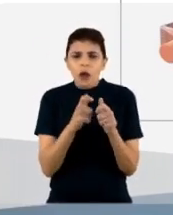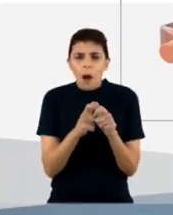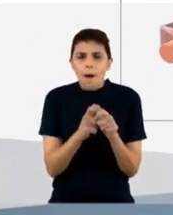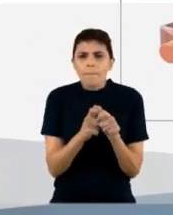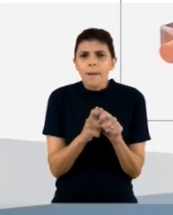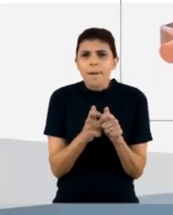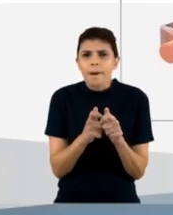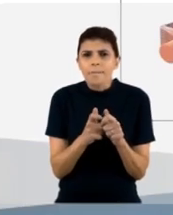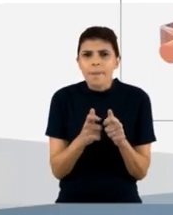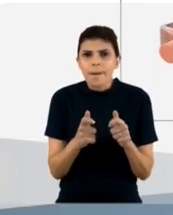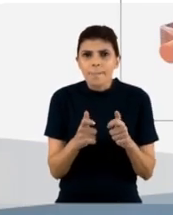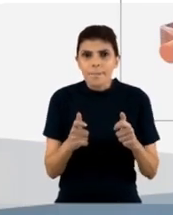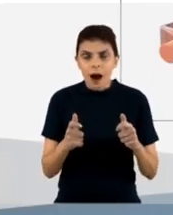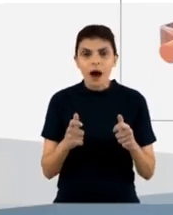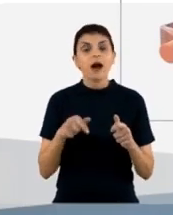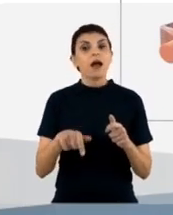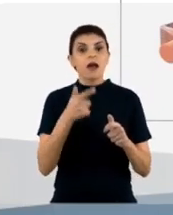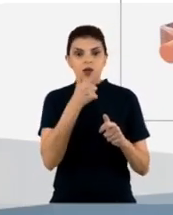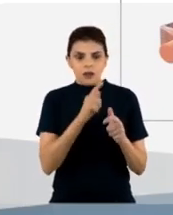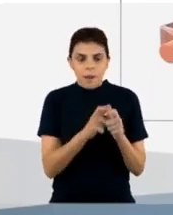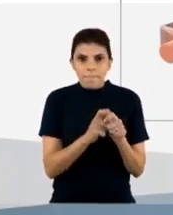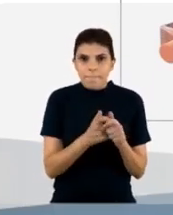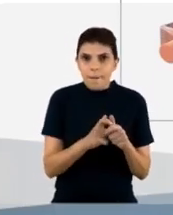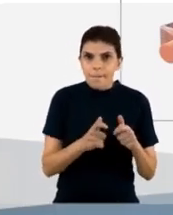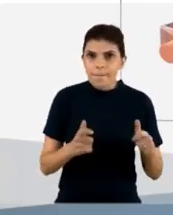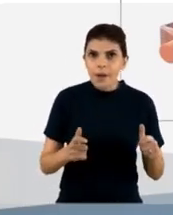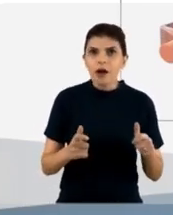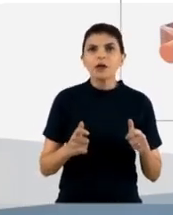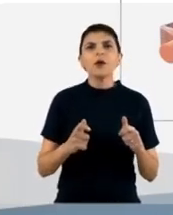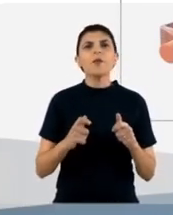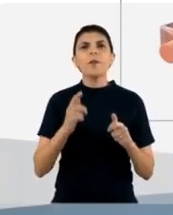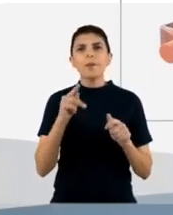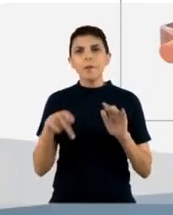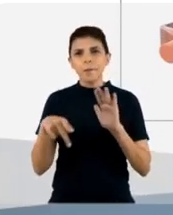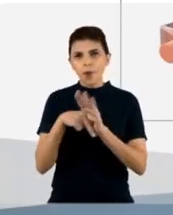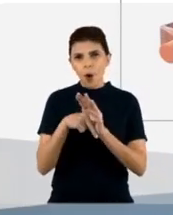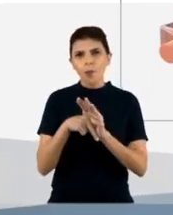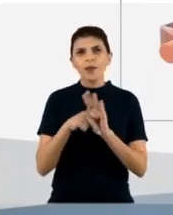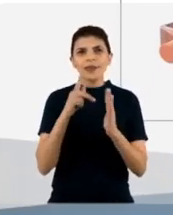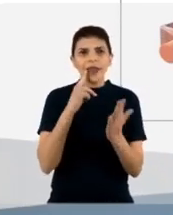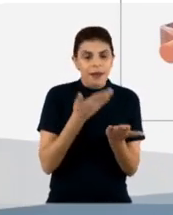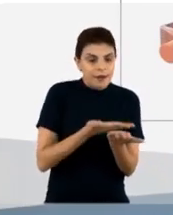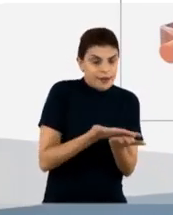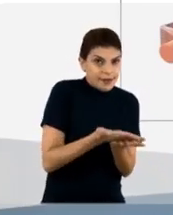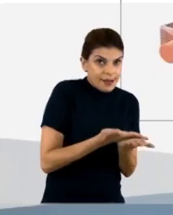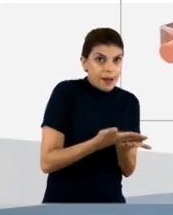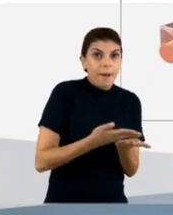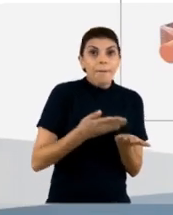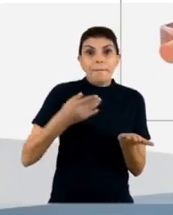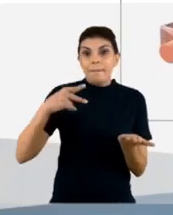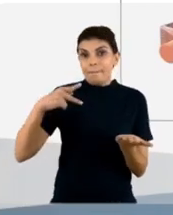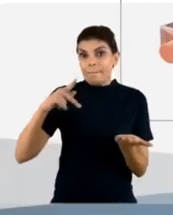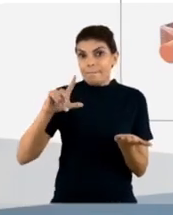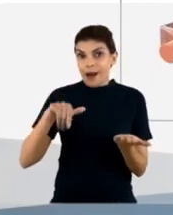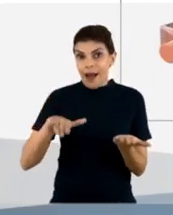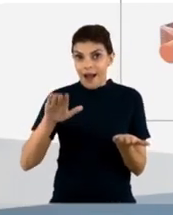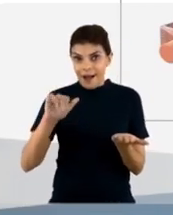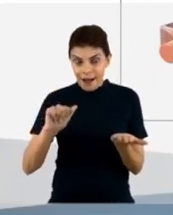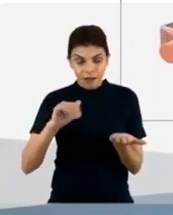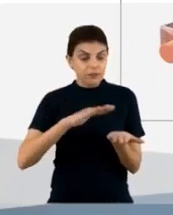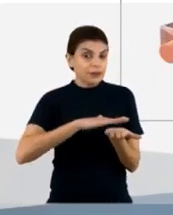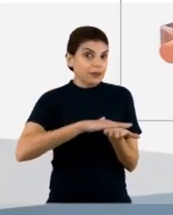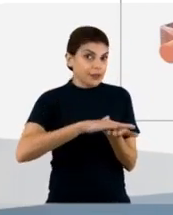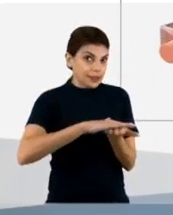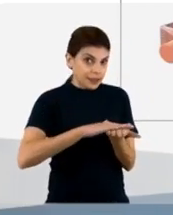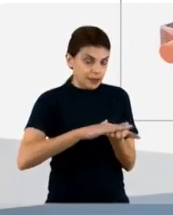desses hibridomas na placa de 96 poços. Quer dizer, nós fazemos uma diluição limitante dessas células,